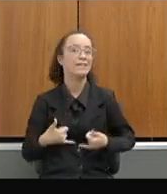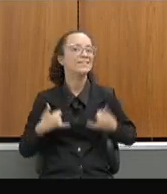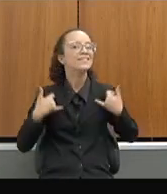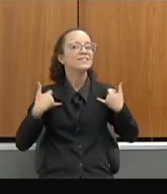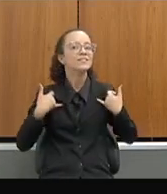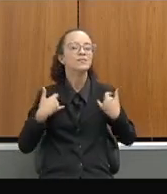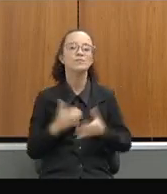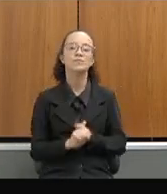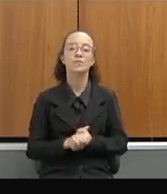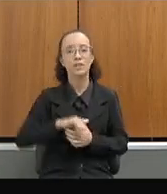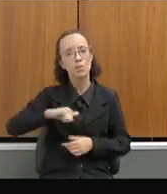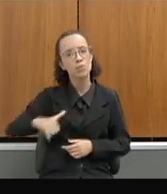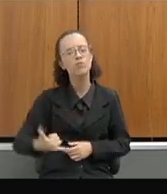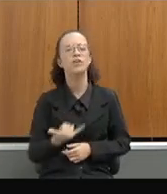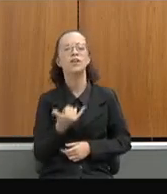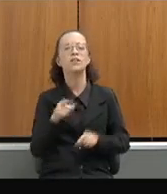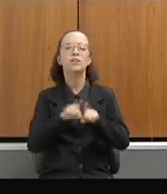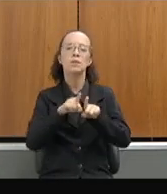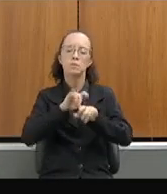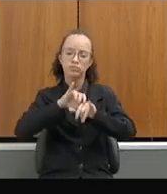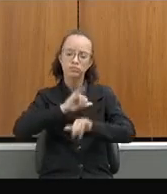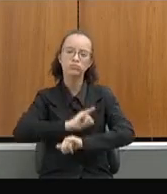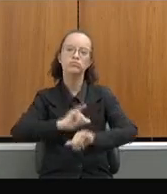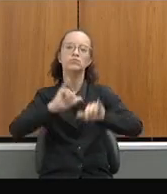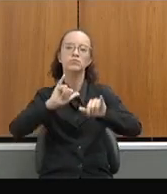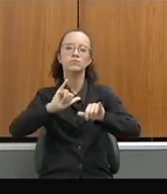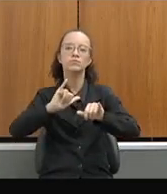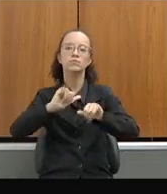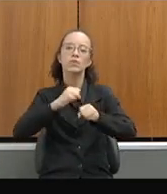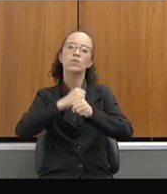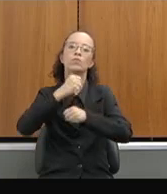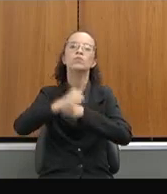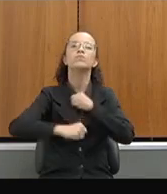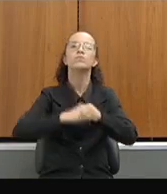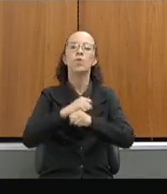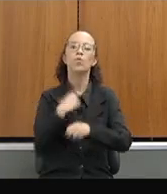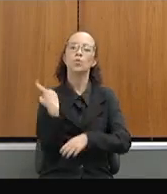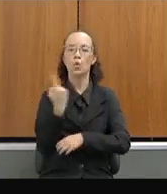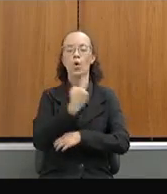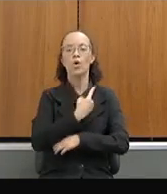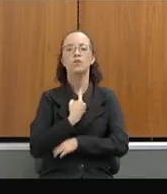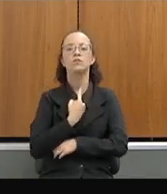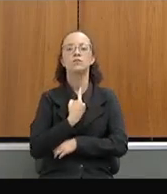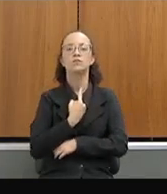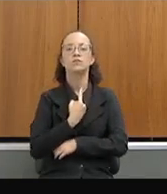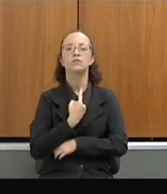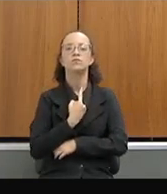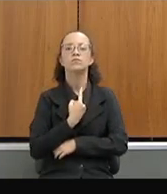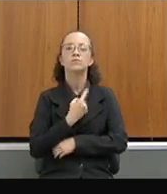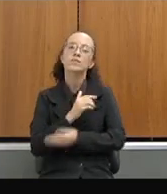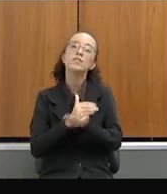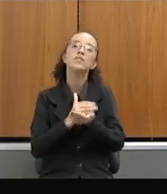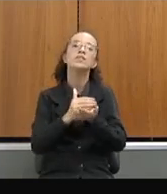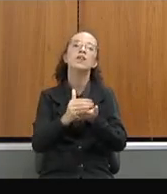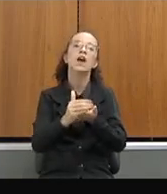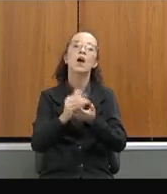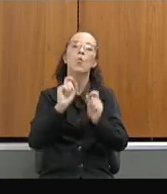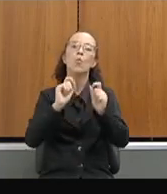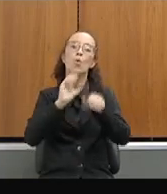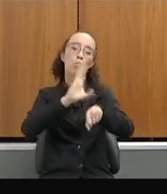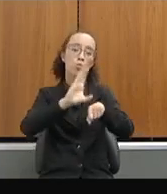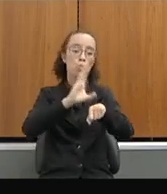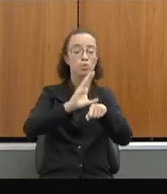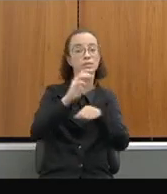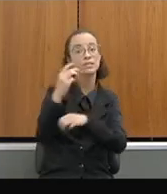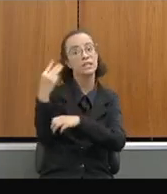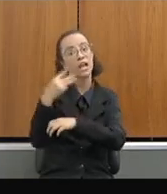E aqui, aproveito também para poder anunciar que, a partir do próximo ano, nós iremos iniciar o Trilhas de Futuro